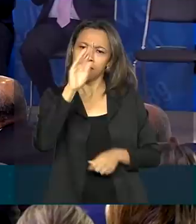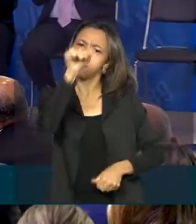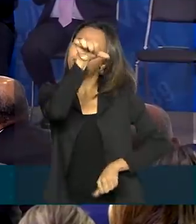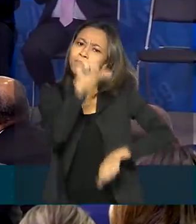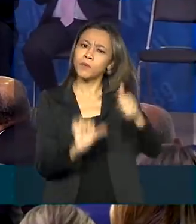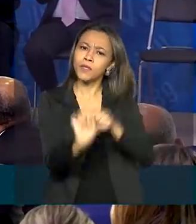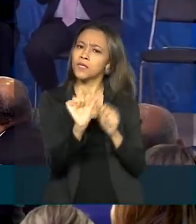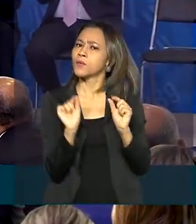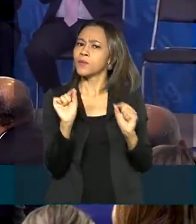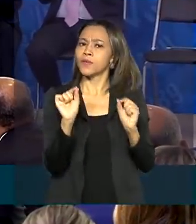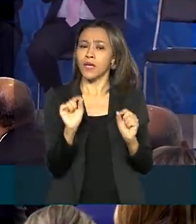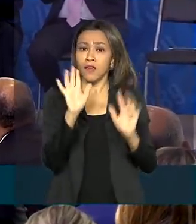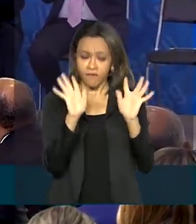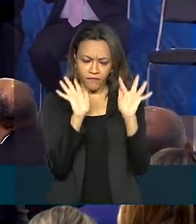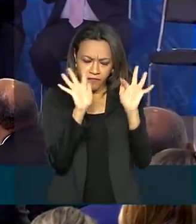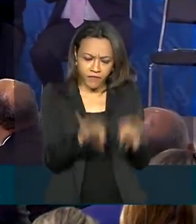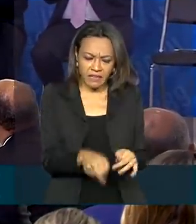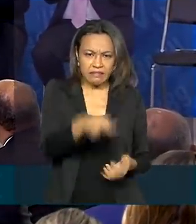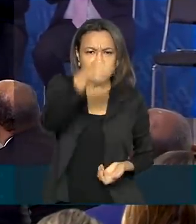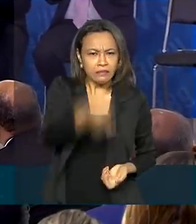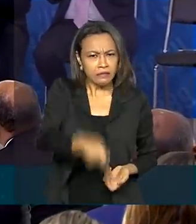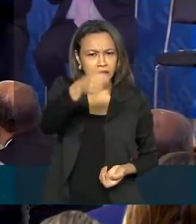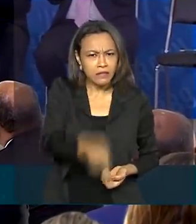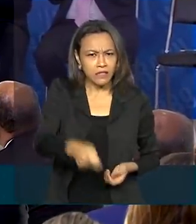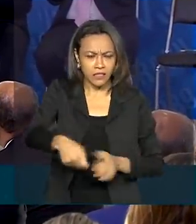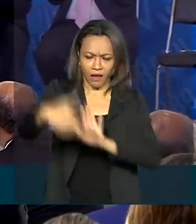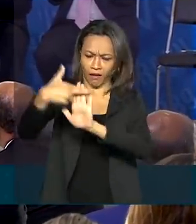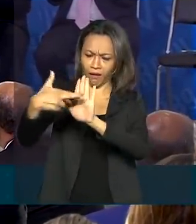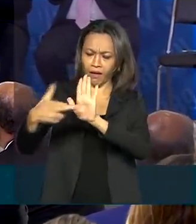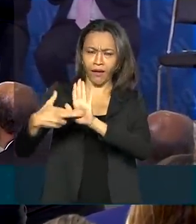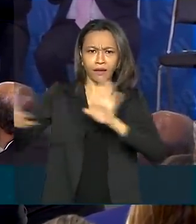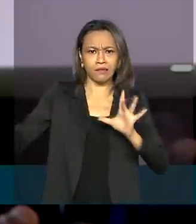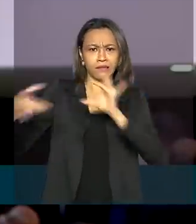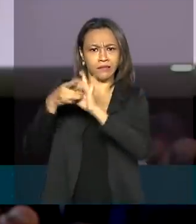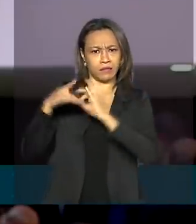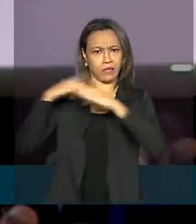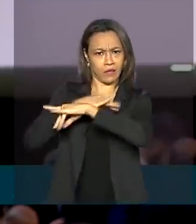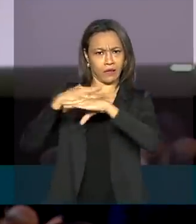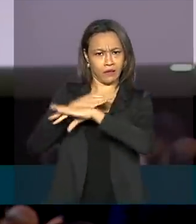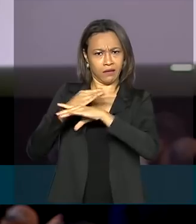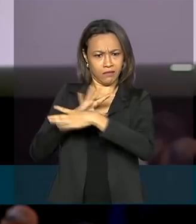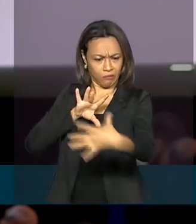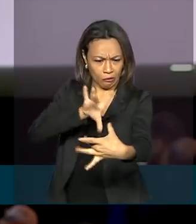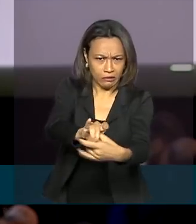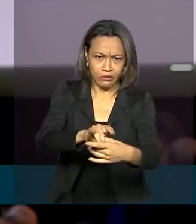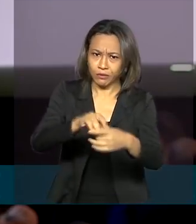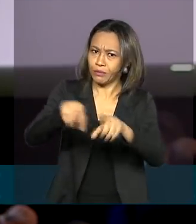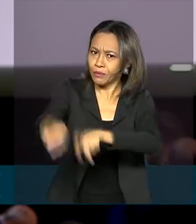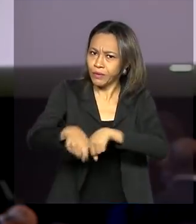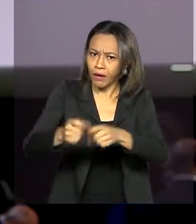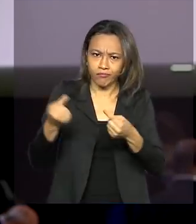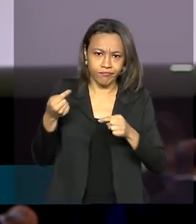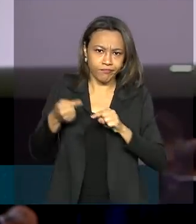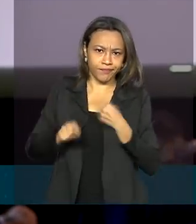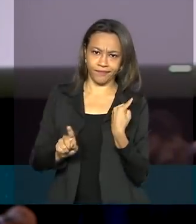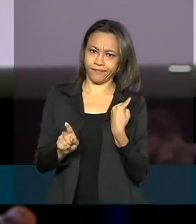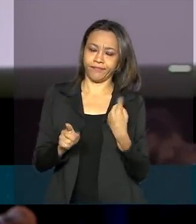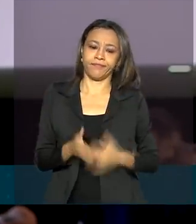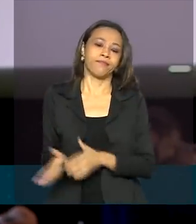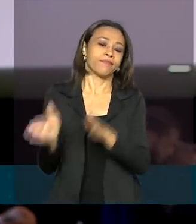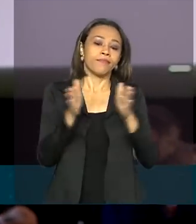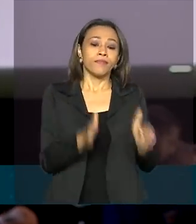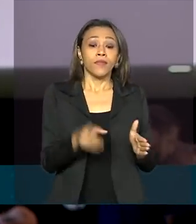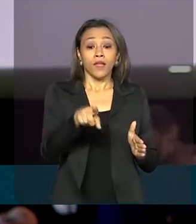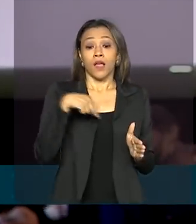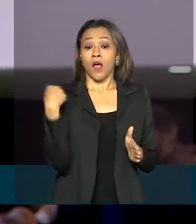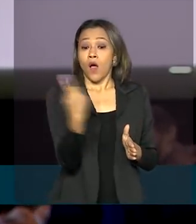é o fim da exigência de aplicação de normas urbanas no meio rural. Com pequenas mudanças que permitem que nós